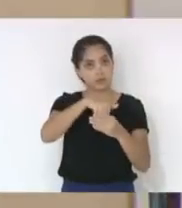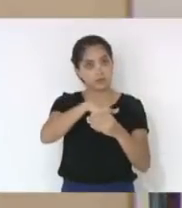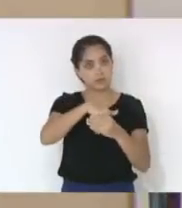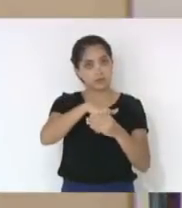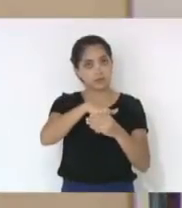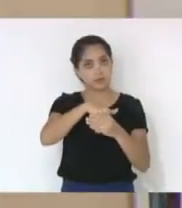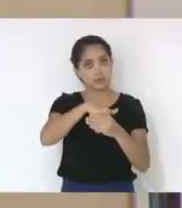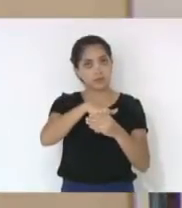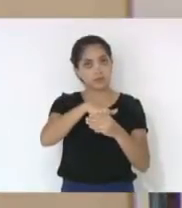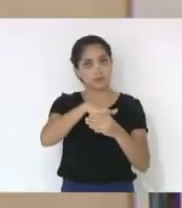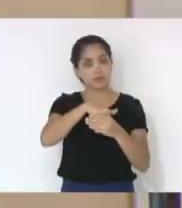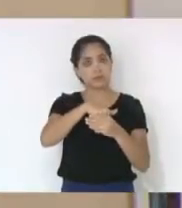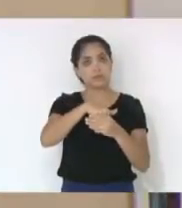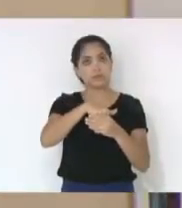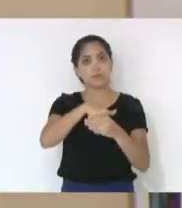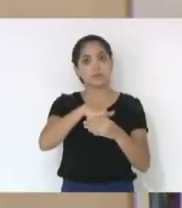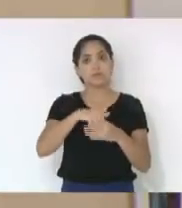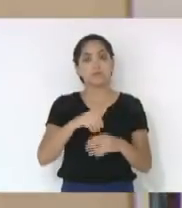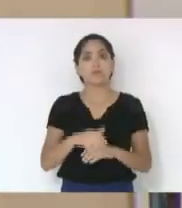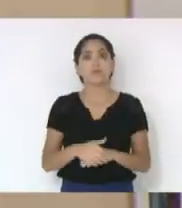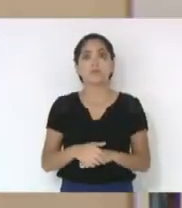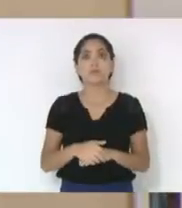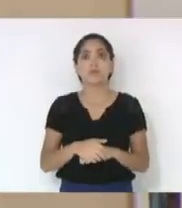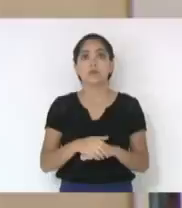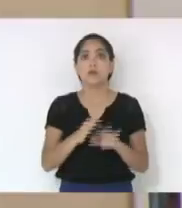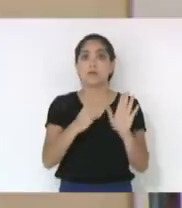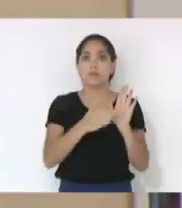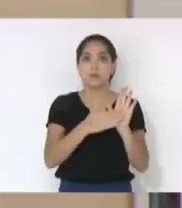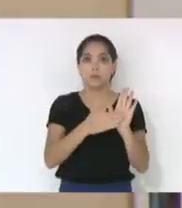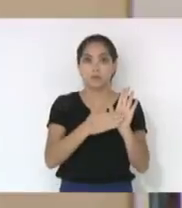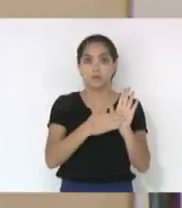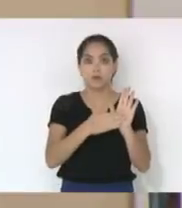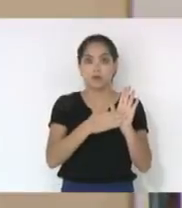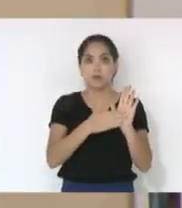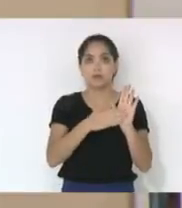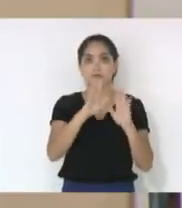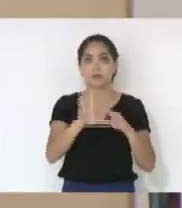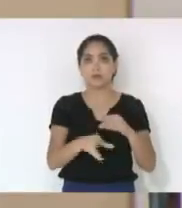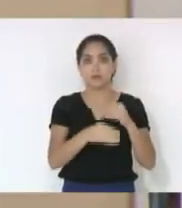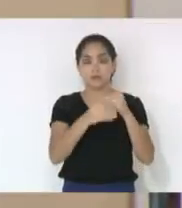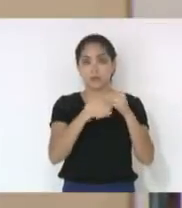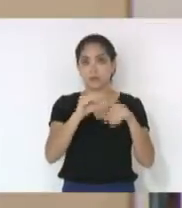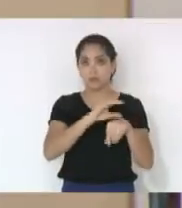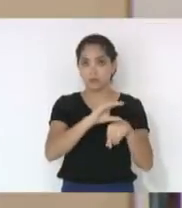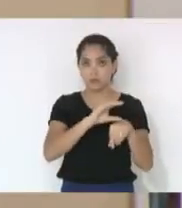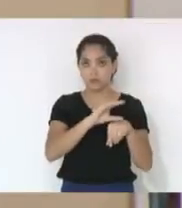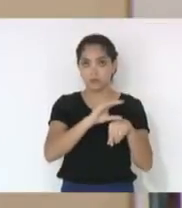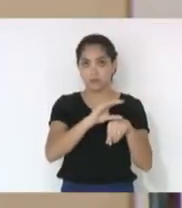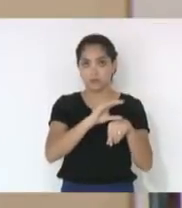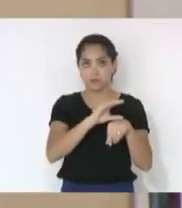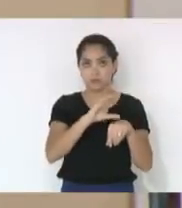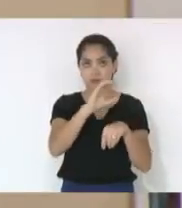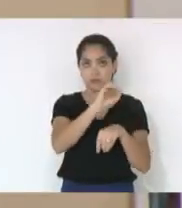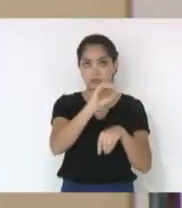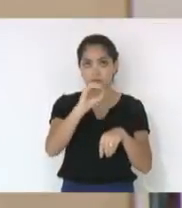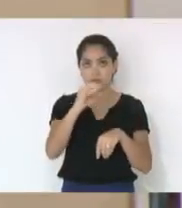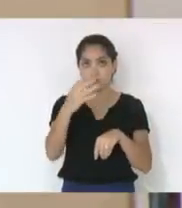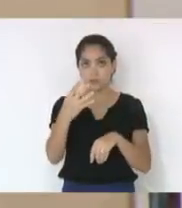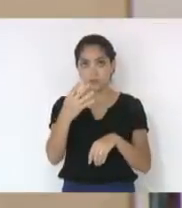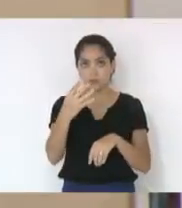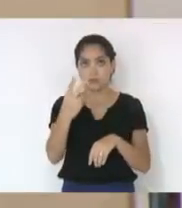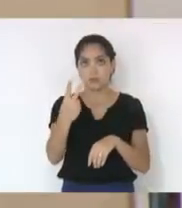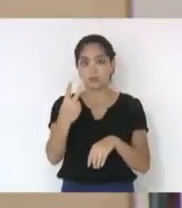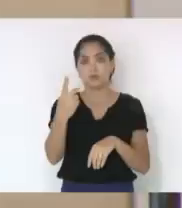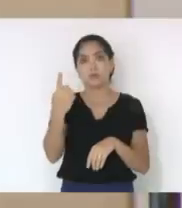parecer proposta de emenda à Constituição 004.2